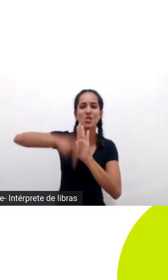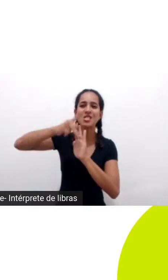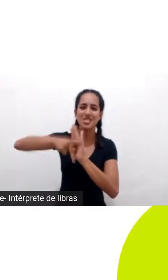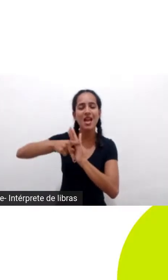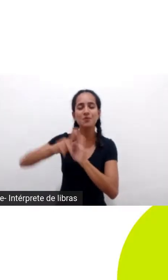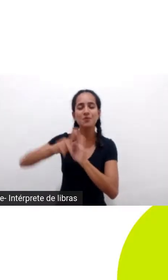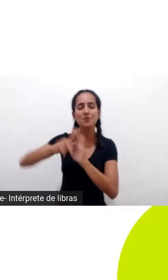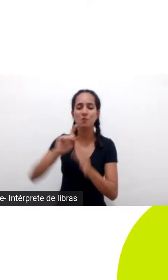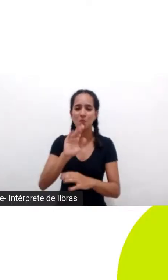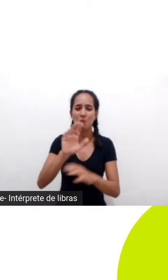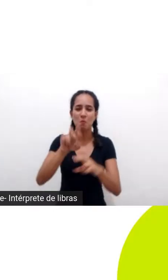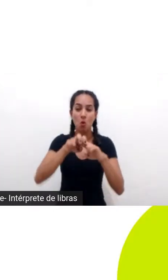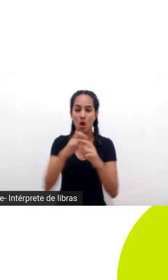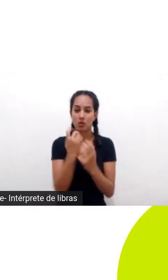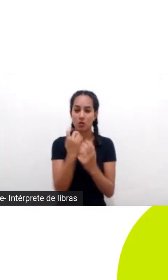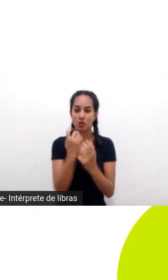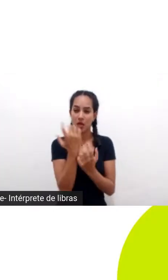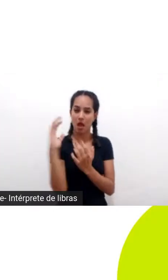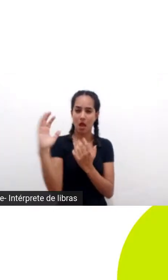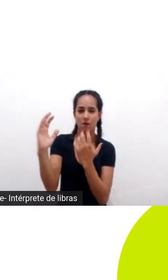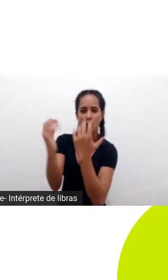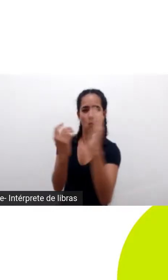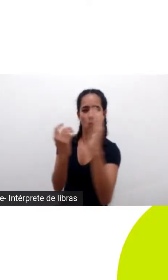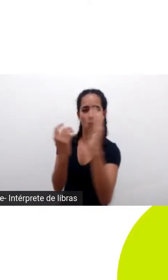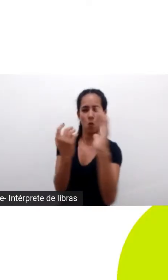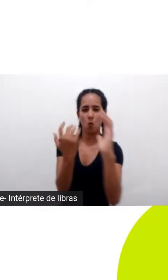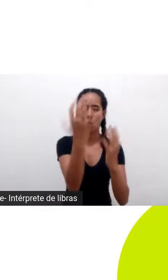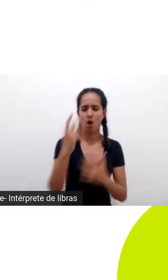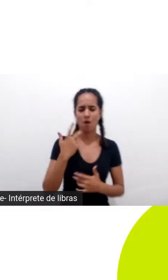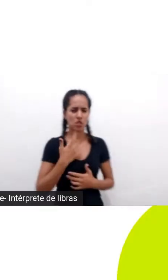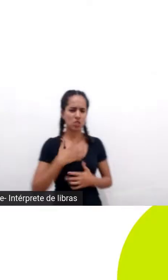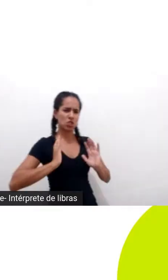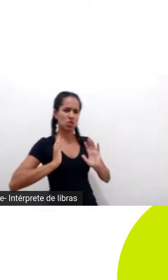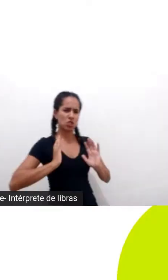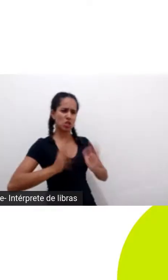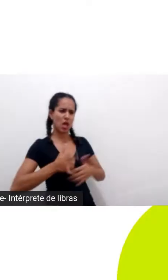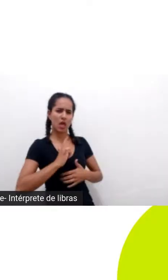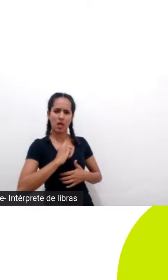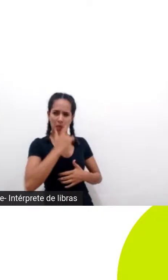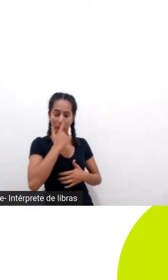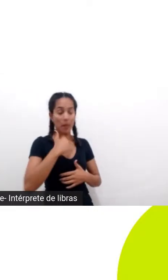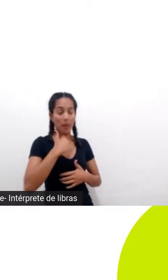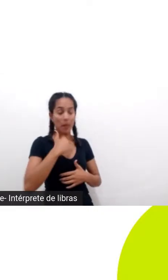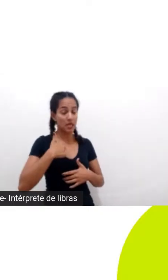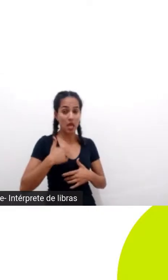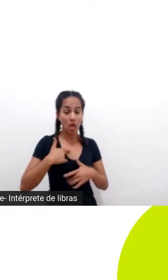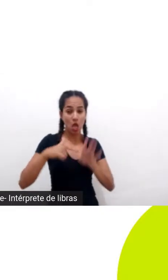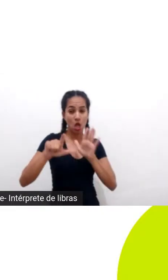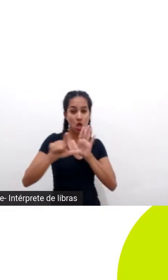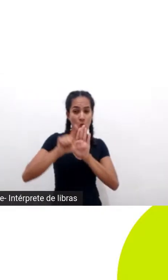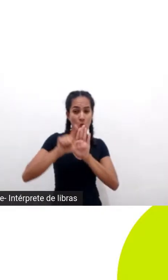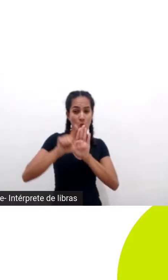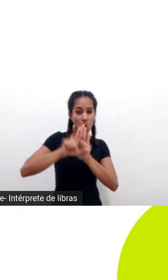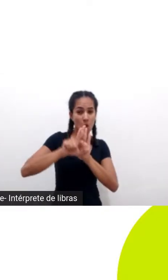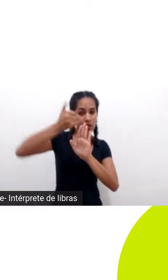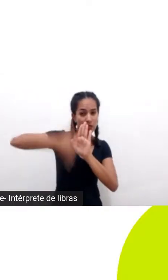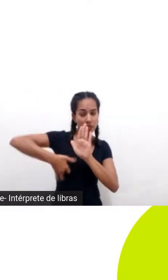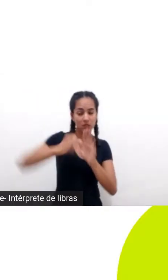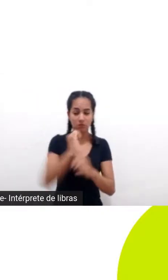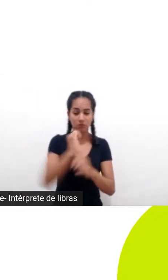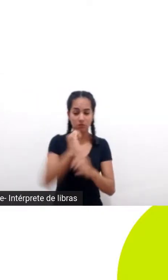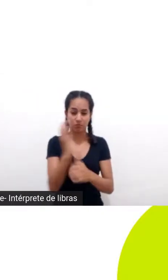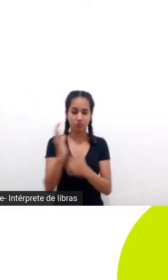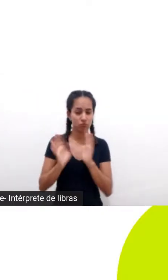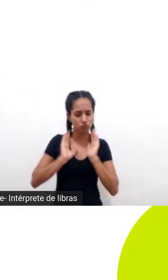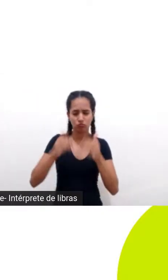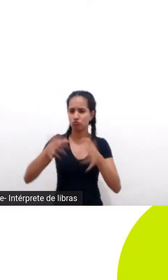e foi muito interessante porque ele falou olha a gente já tem mais da área do que a gente precisa o código florestal a lei ambiental define isso e a gente já tem então a gente não precisa